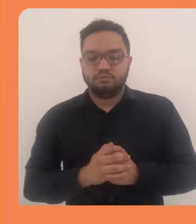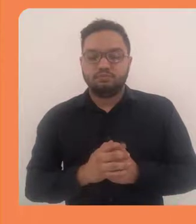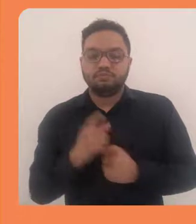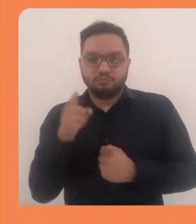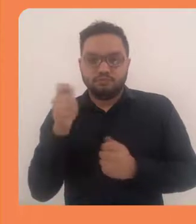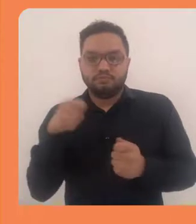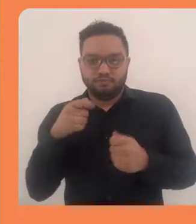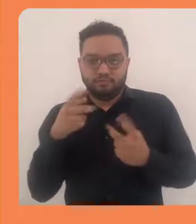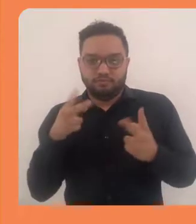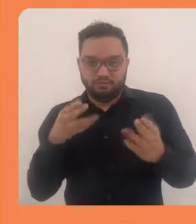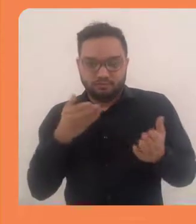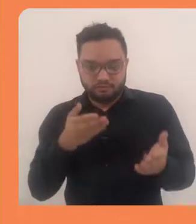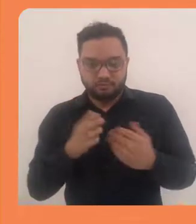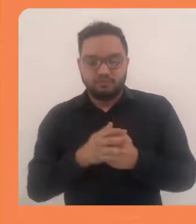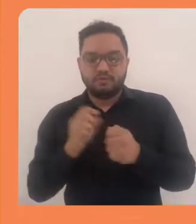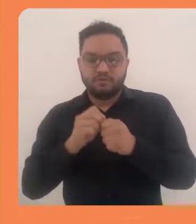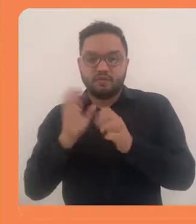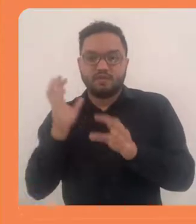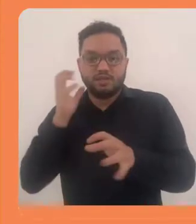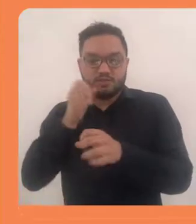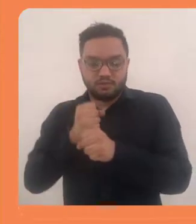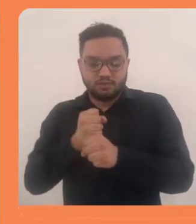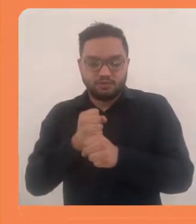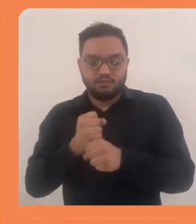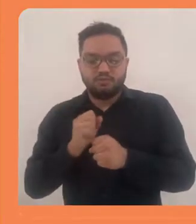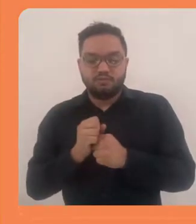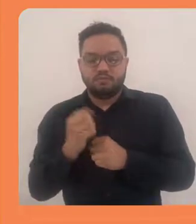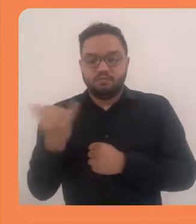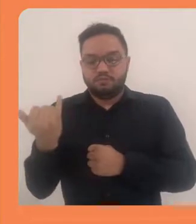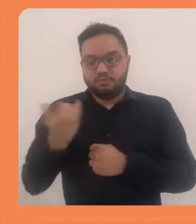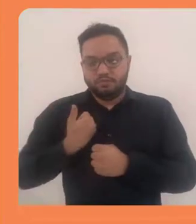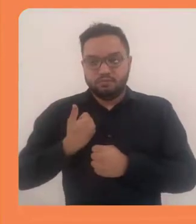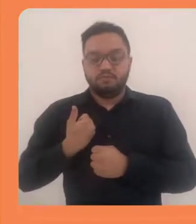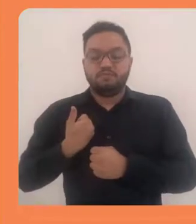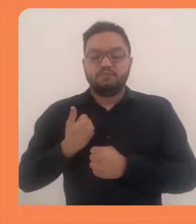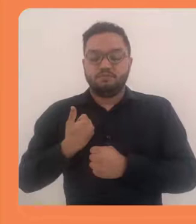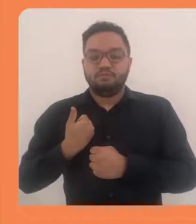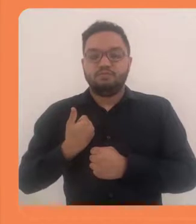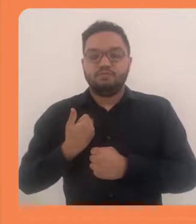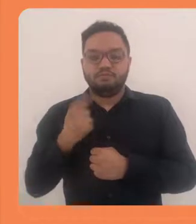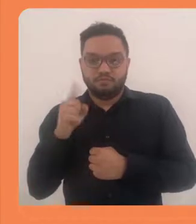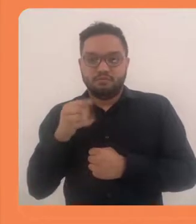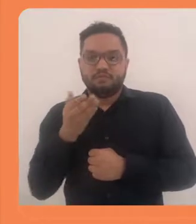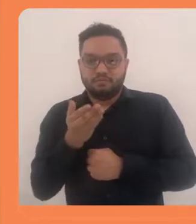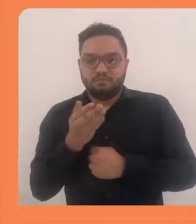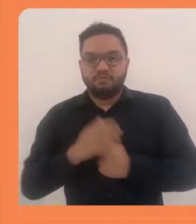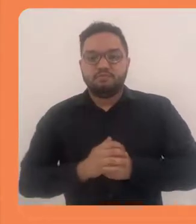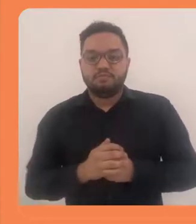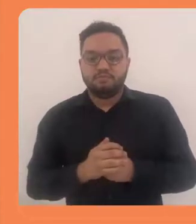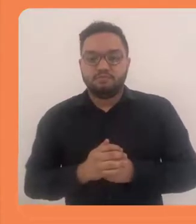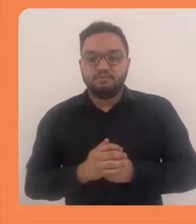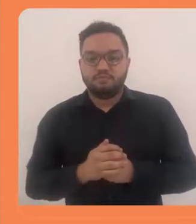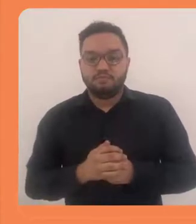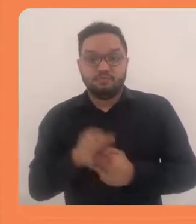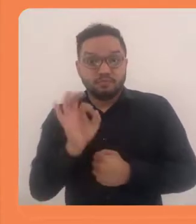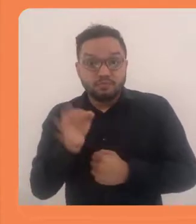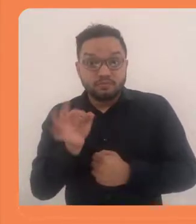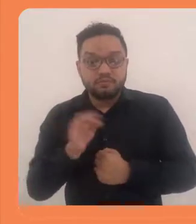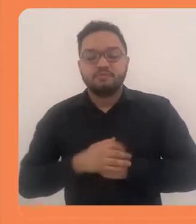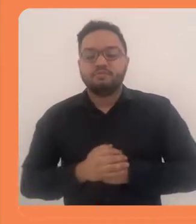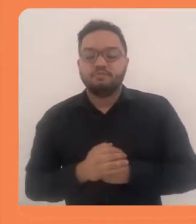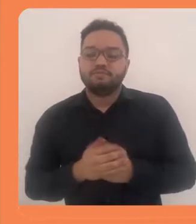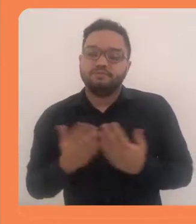Então tem que dar esse vetor aqui. Então faço a soma, apareceu exatamente esse vetor aqui.